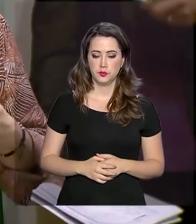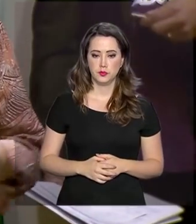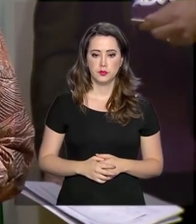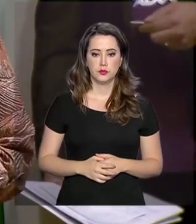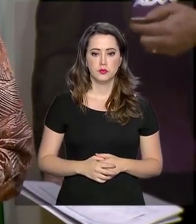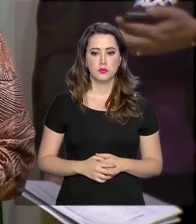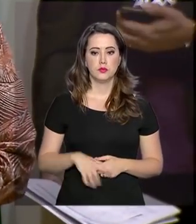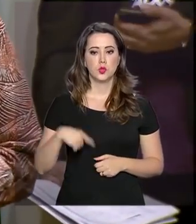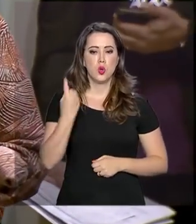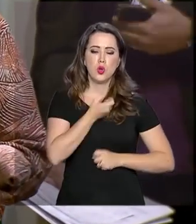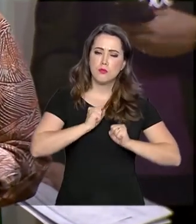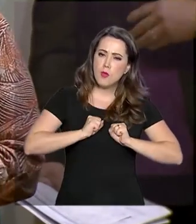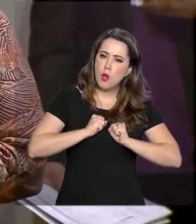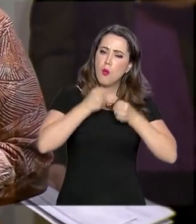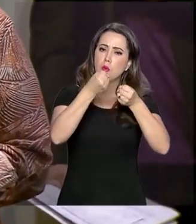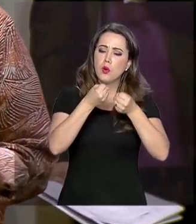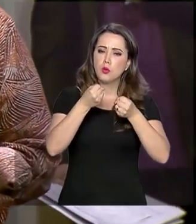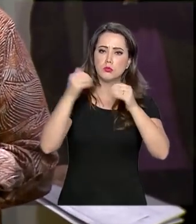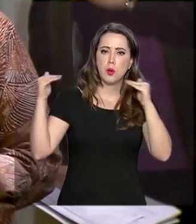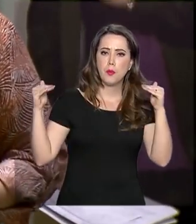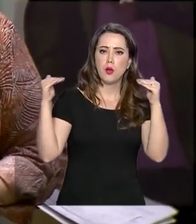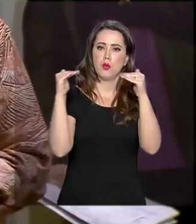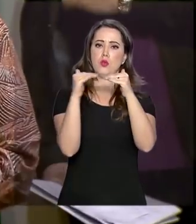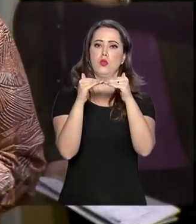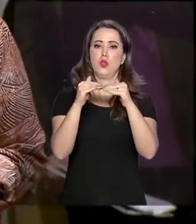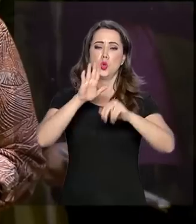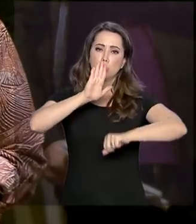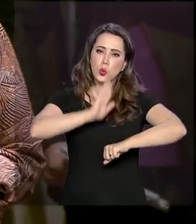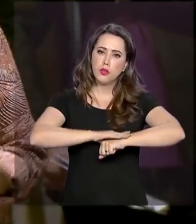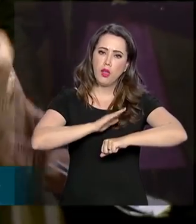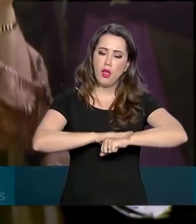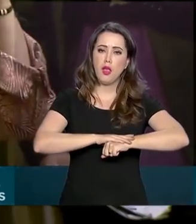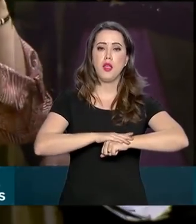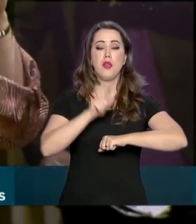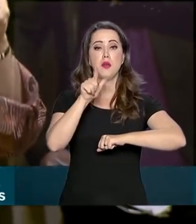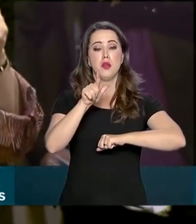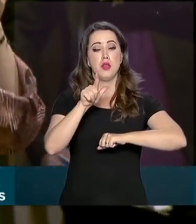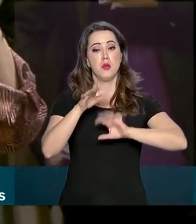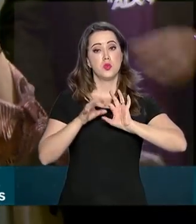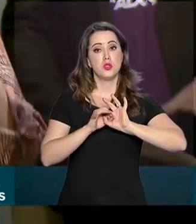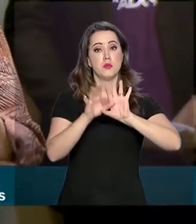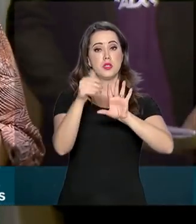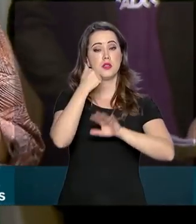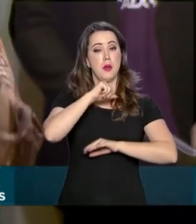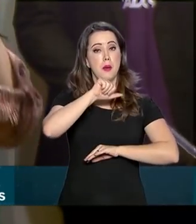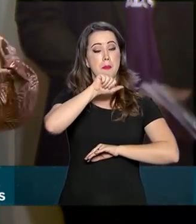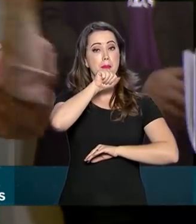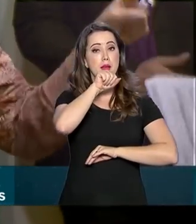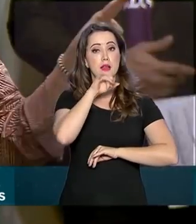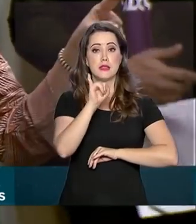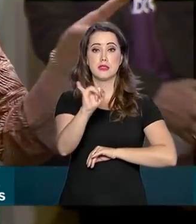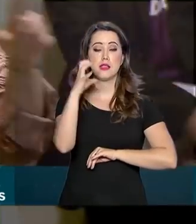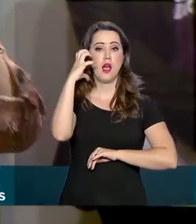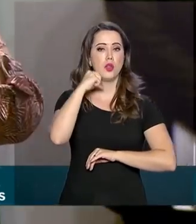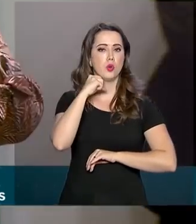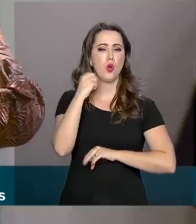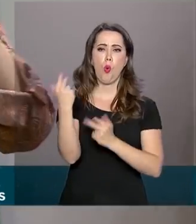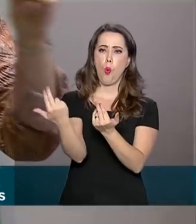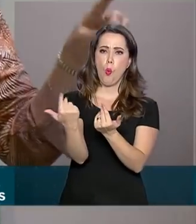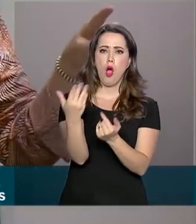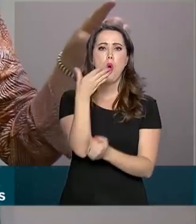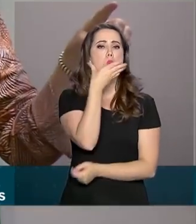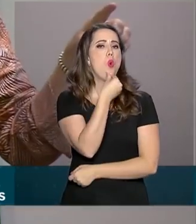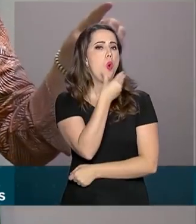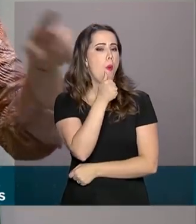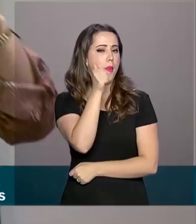Nós estamos lutando pela isonomia dos prazos da licença maternidade no caso de adoção. O mesmo prazo para o